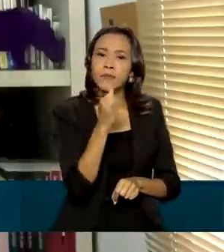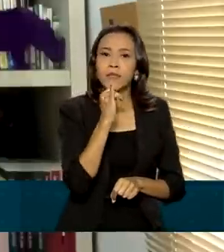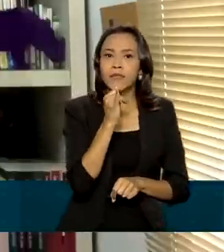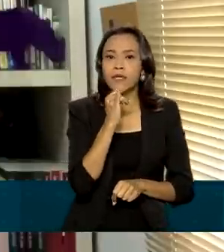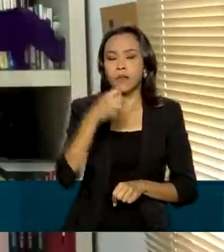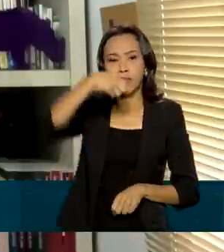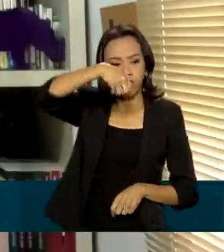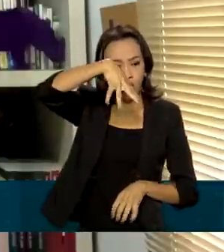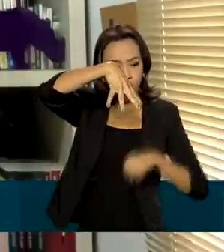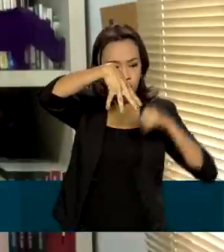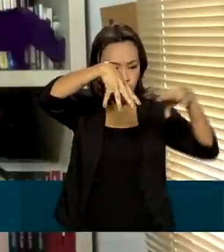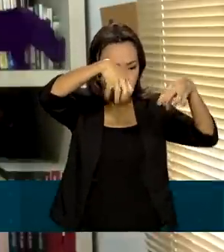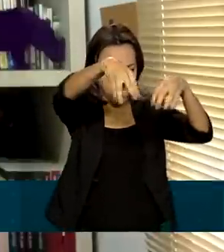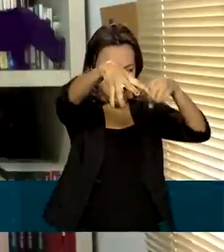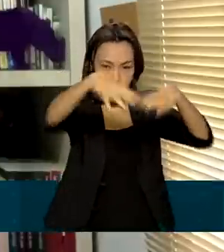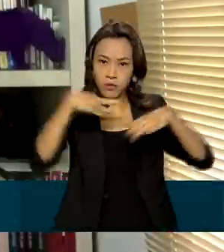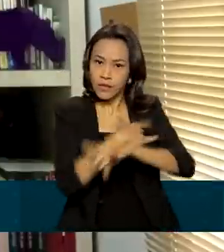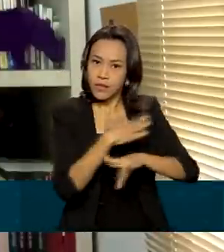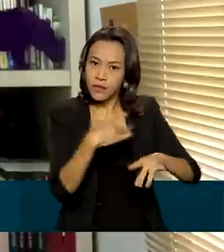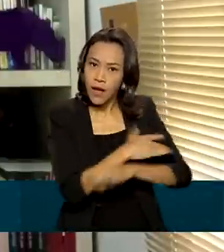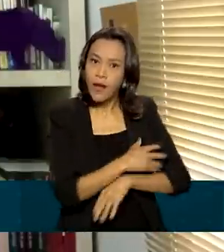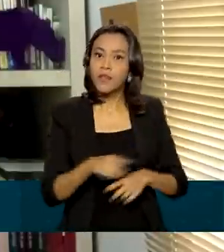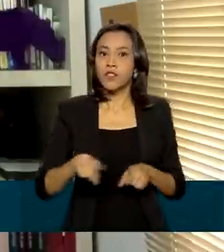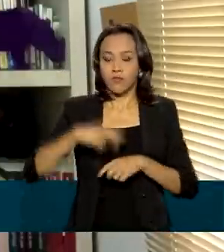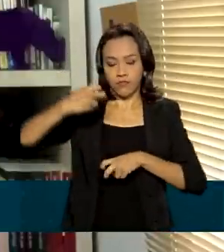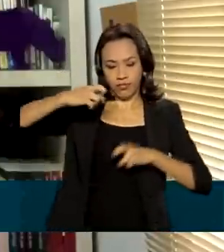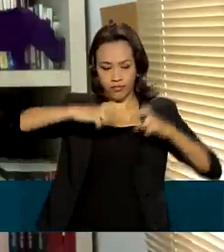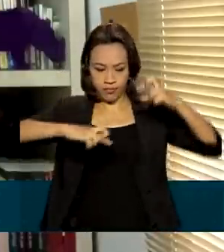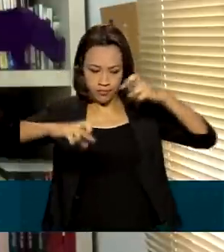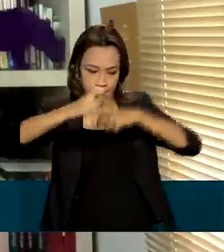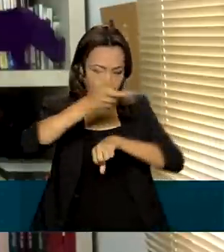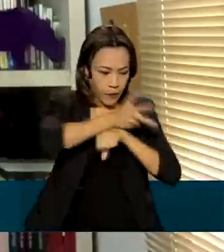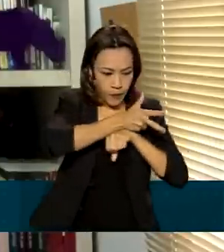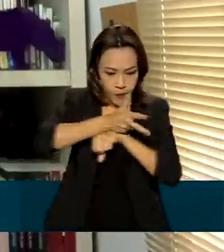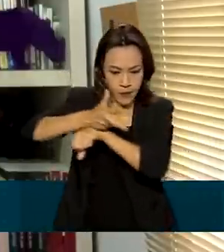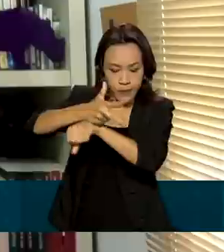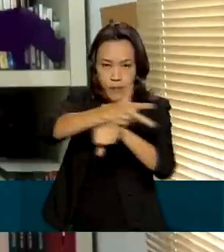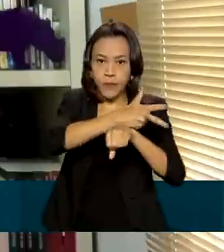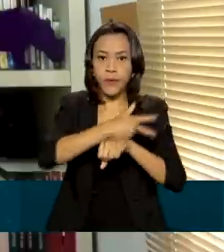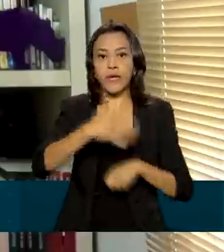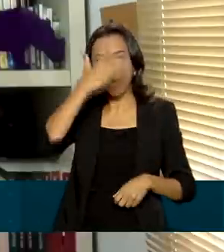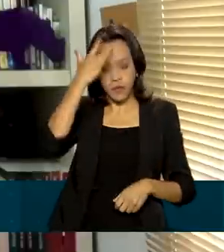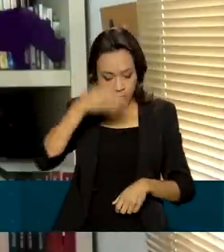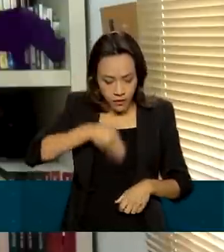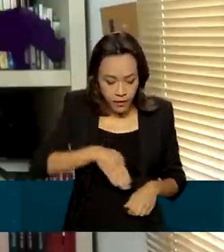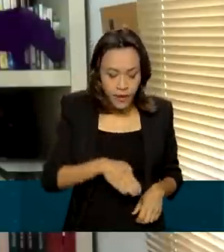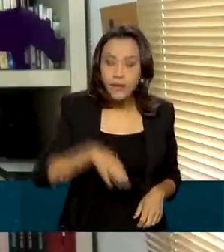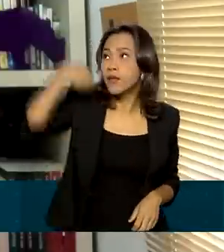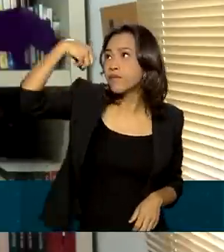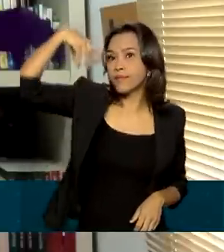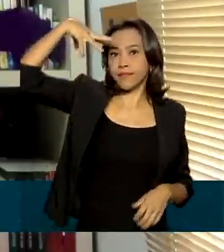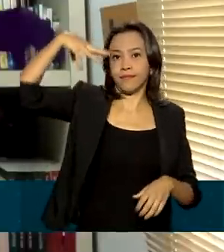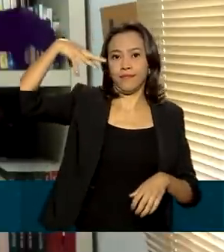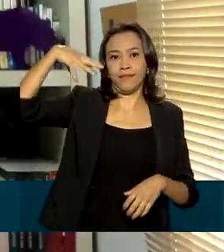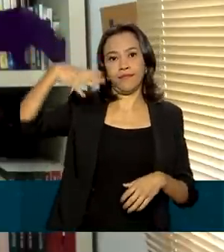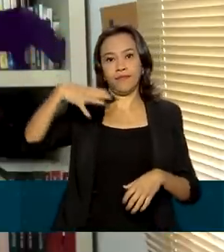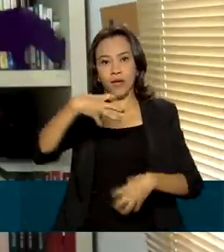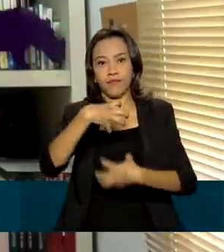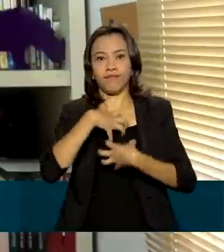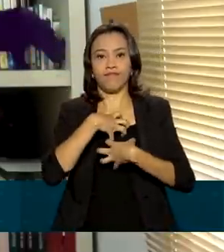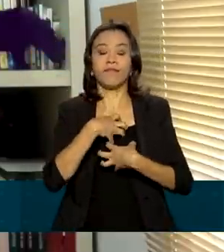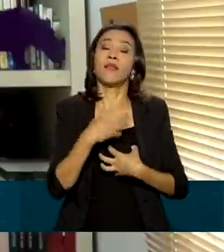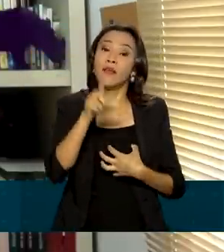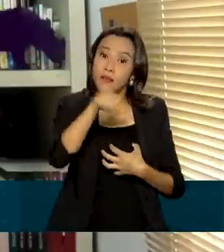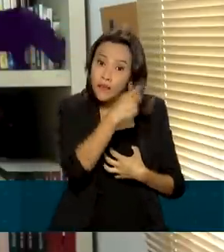sistemas de iluminação pública, dispositivos de monitoramento e sensores de presença. No campo, a internet 5G